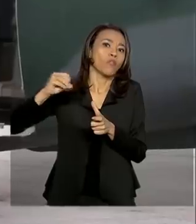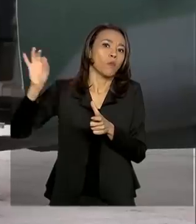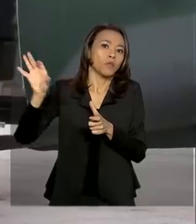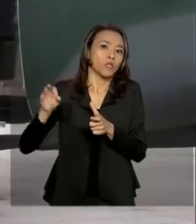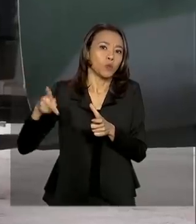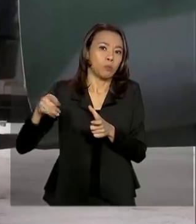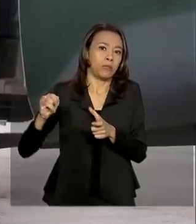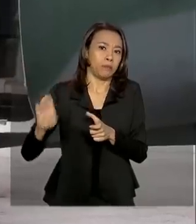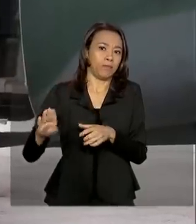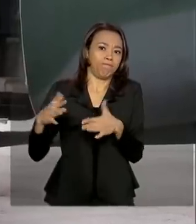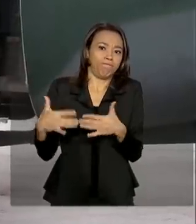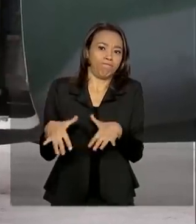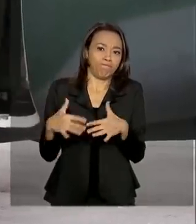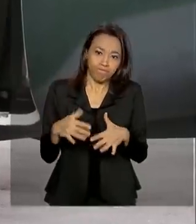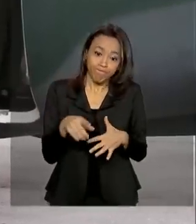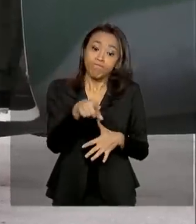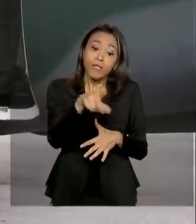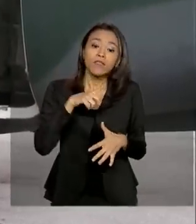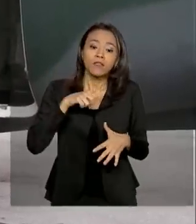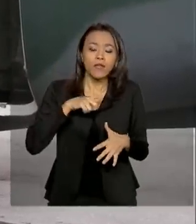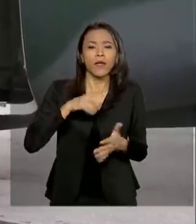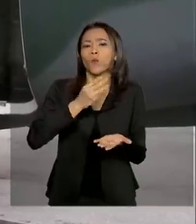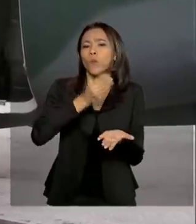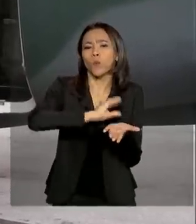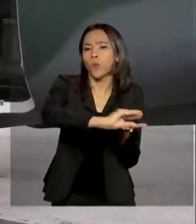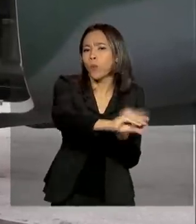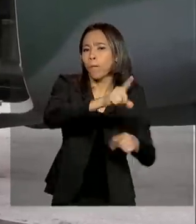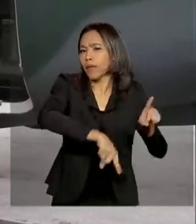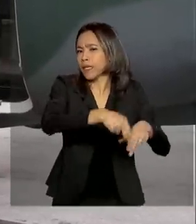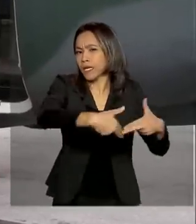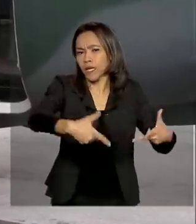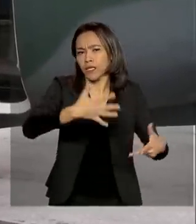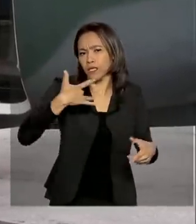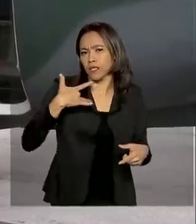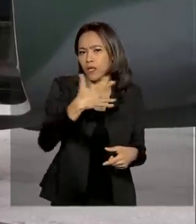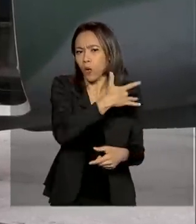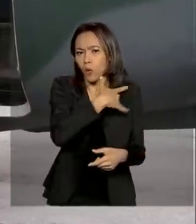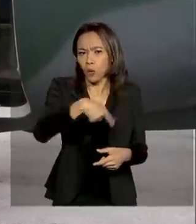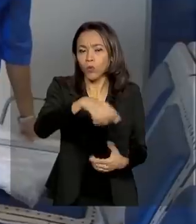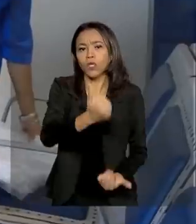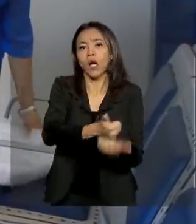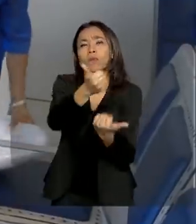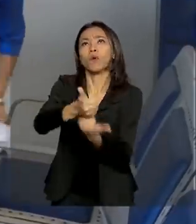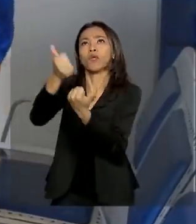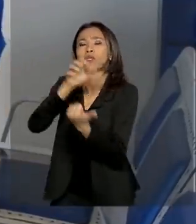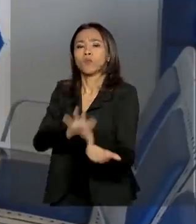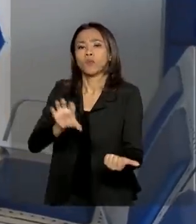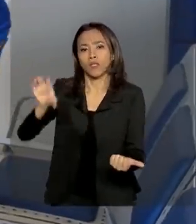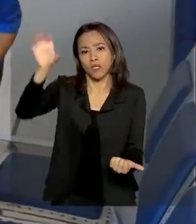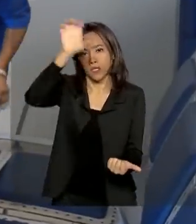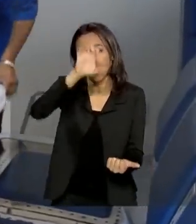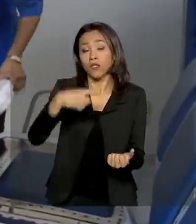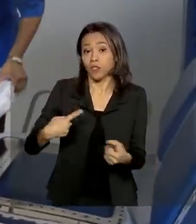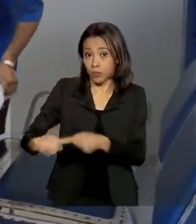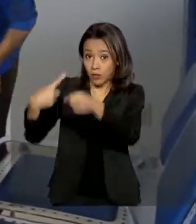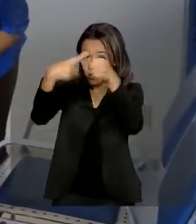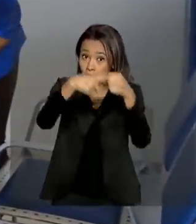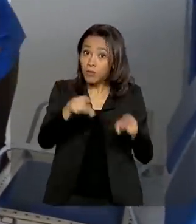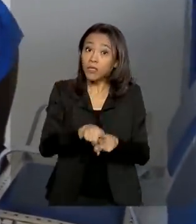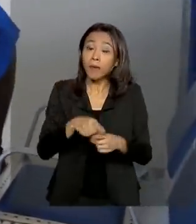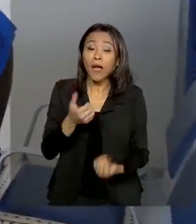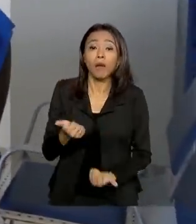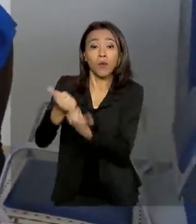O montante inclui os investimentos em equipamentos de saúde, no socorro aos estados e municípios e na ajuda aos informais,